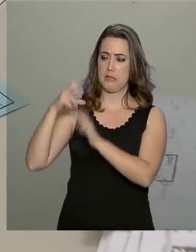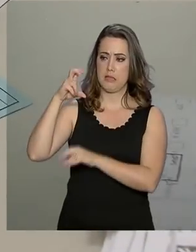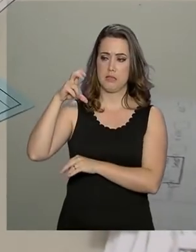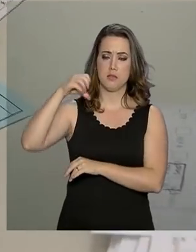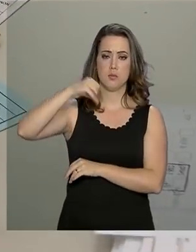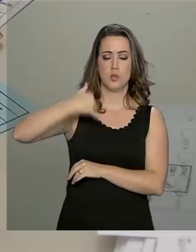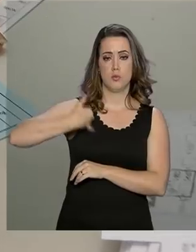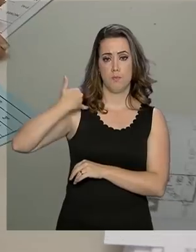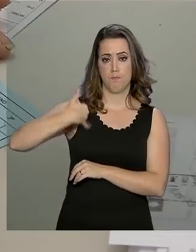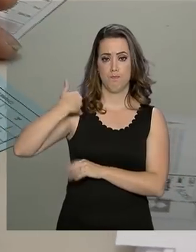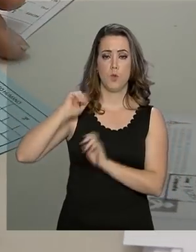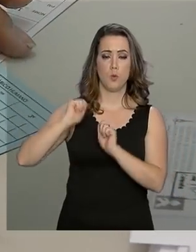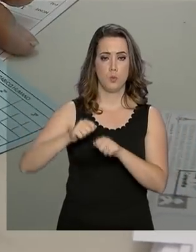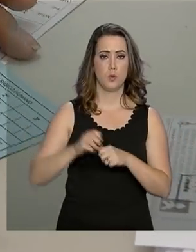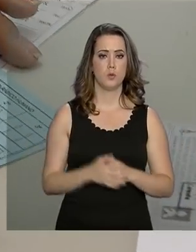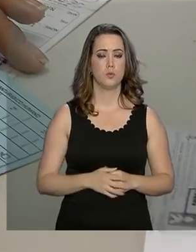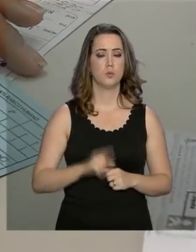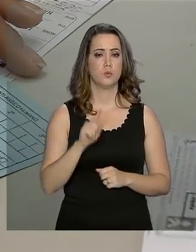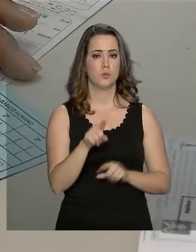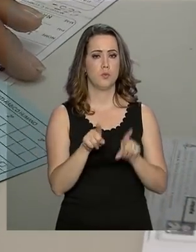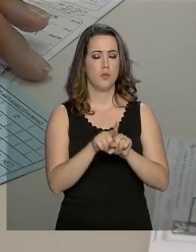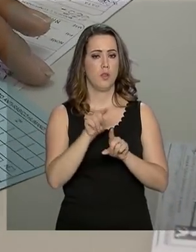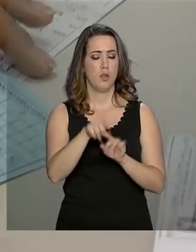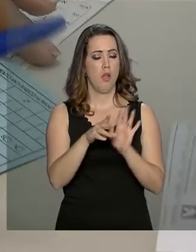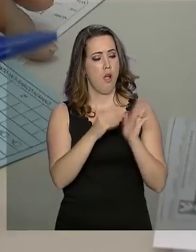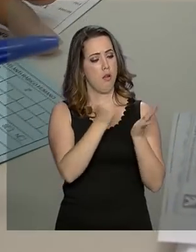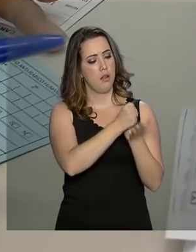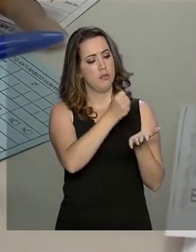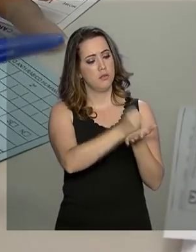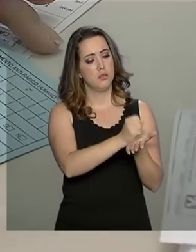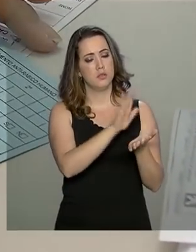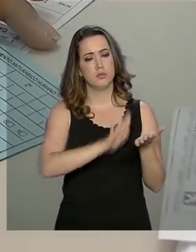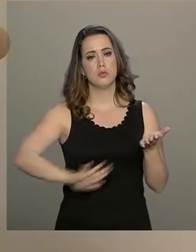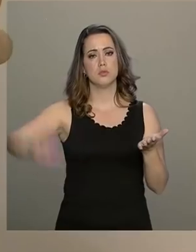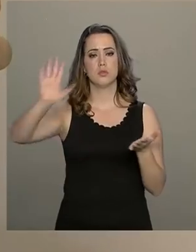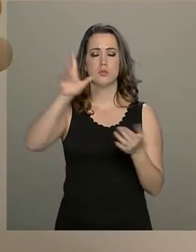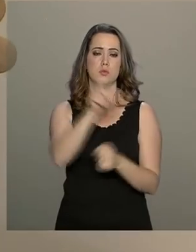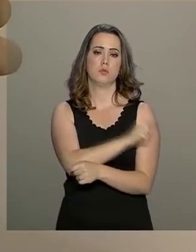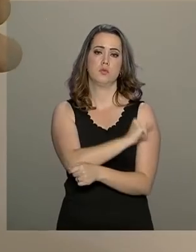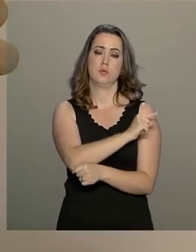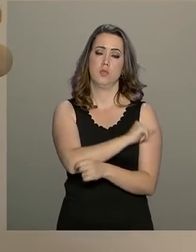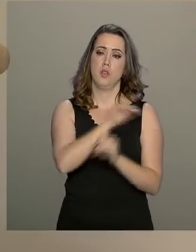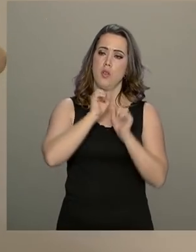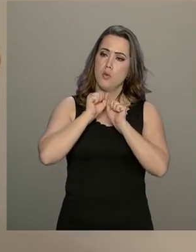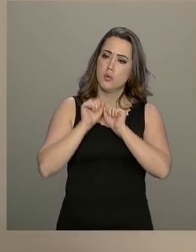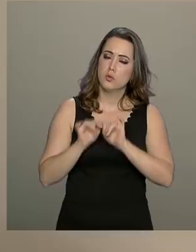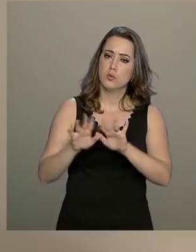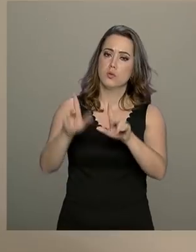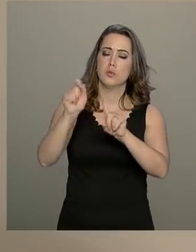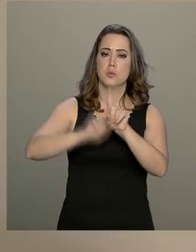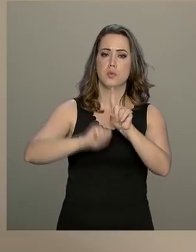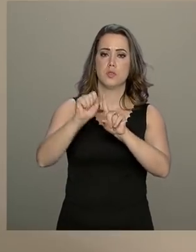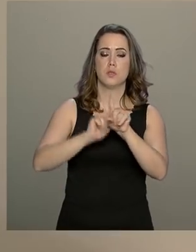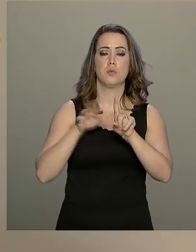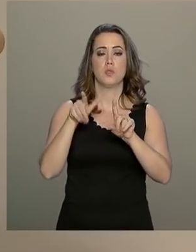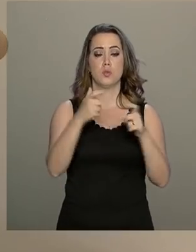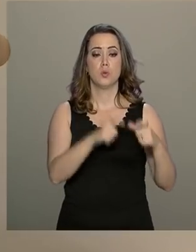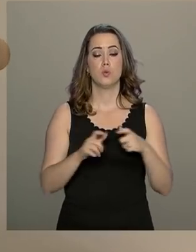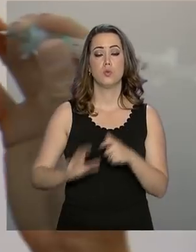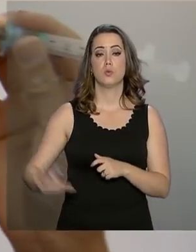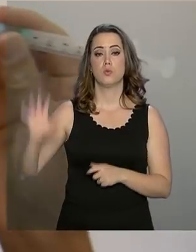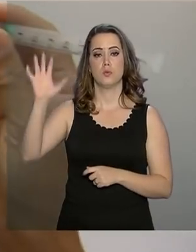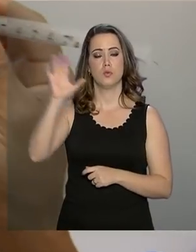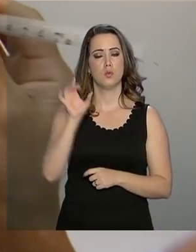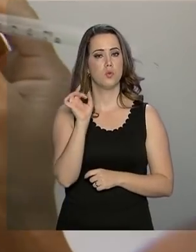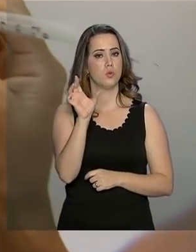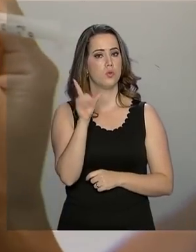vacina contra a febre amarela é ofertada no calendário nacional de vacinação e distribuída mensalmente a todos os estados.